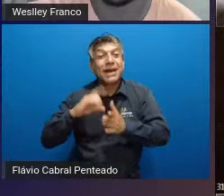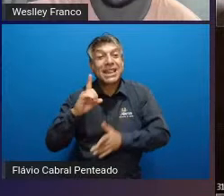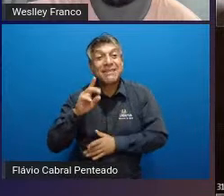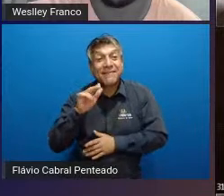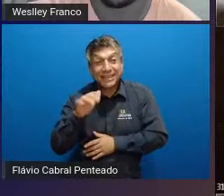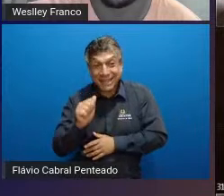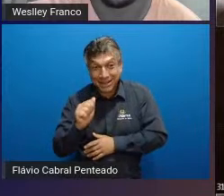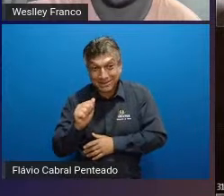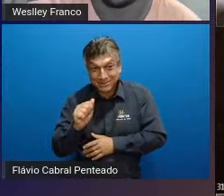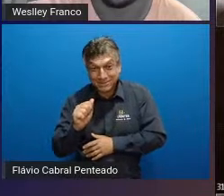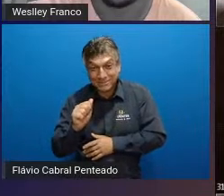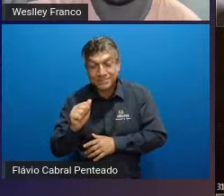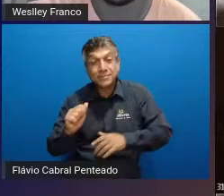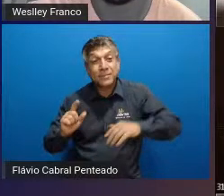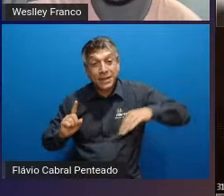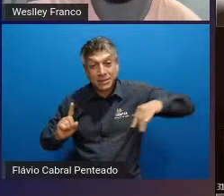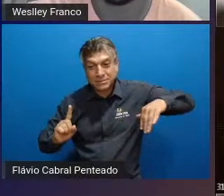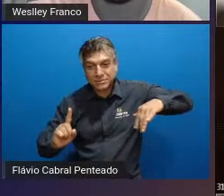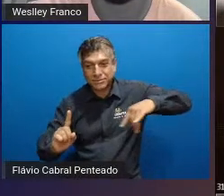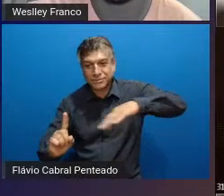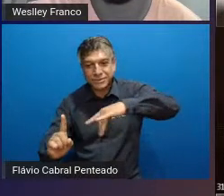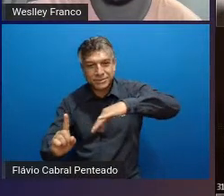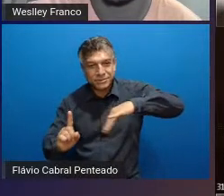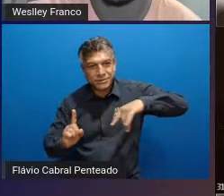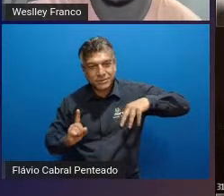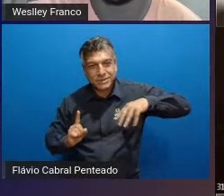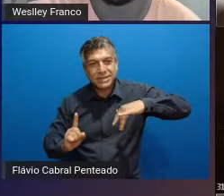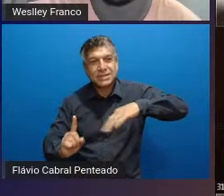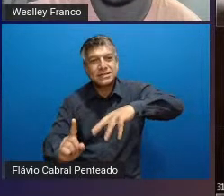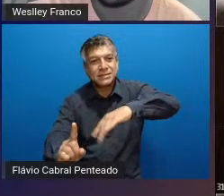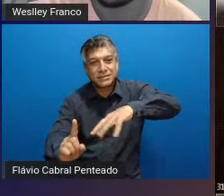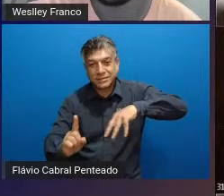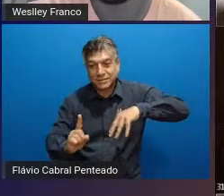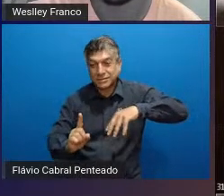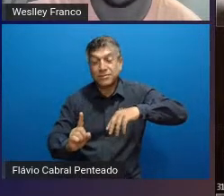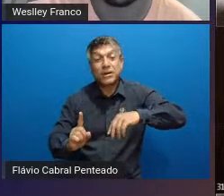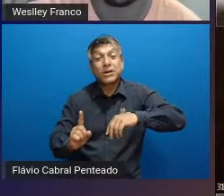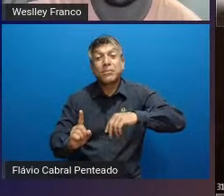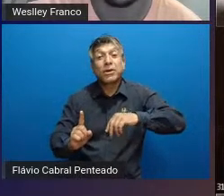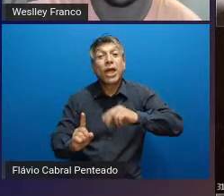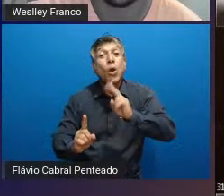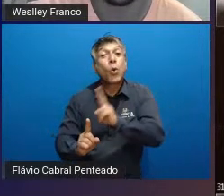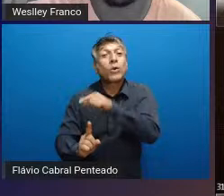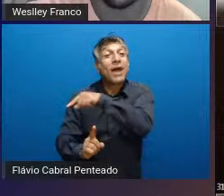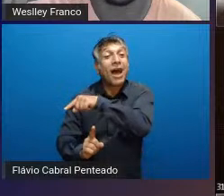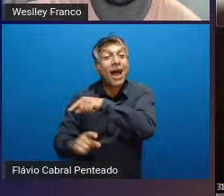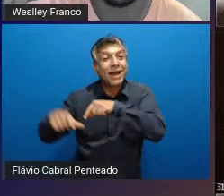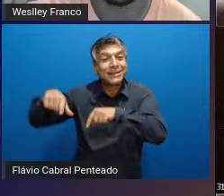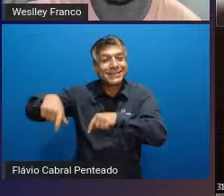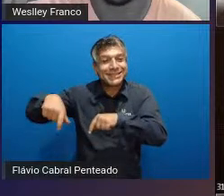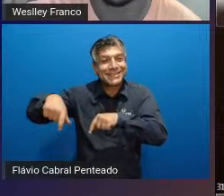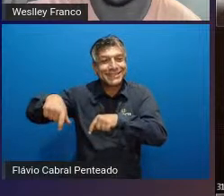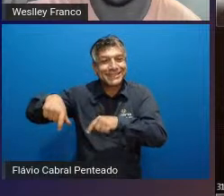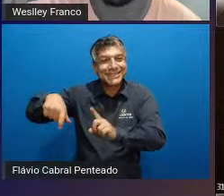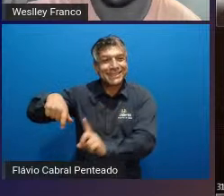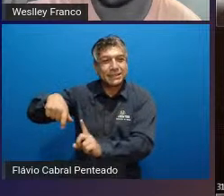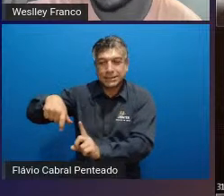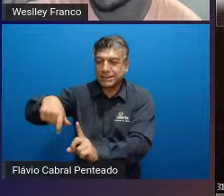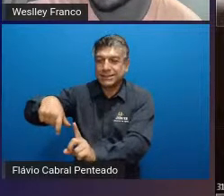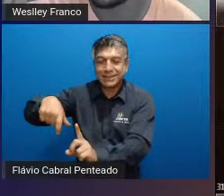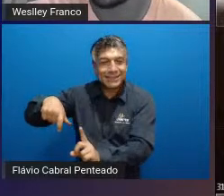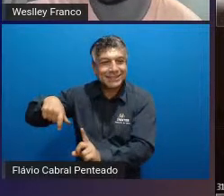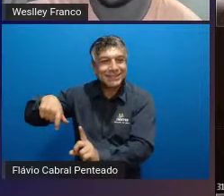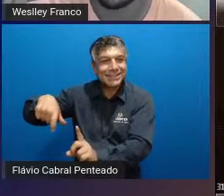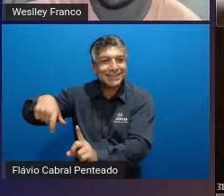rivais e a bola além das linhas próximas do goleiro são jogadores que taticamente com exceção